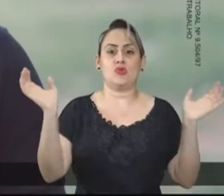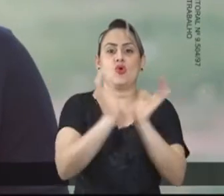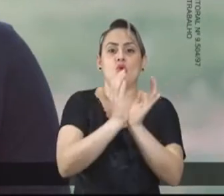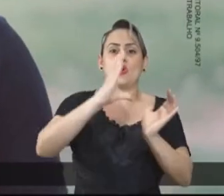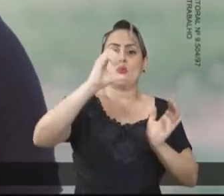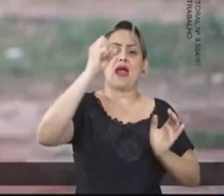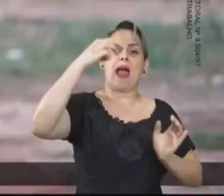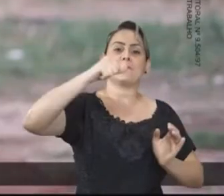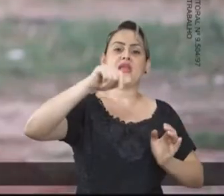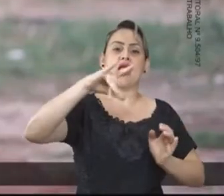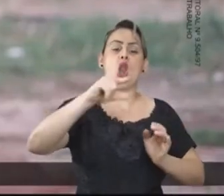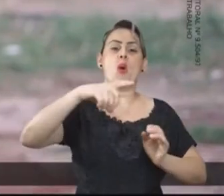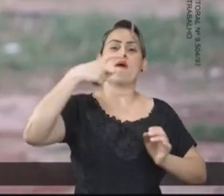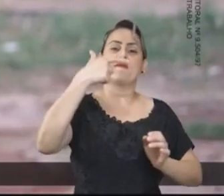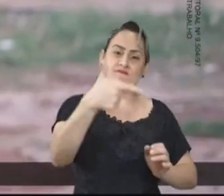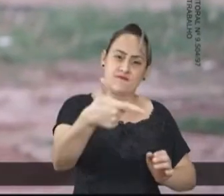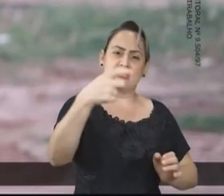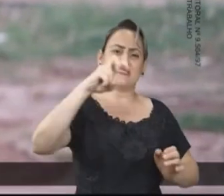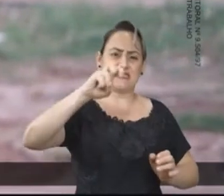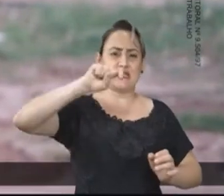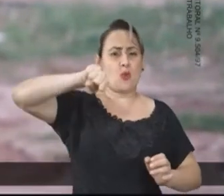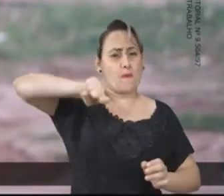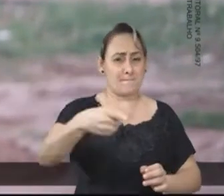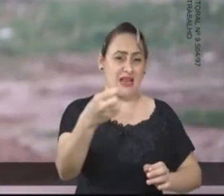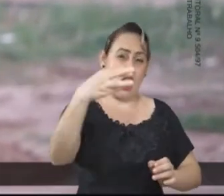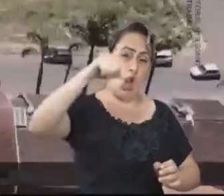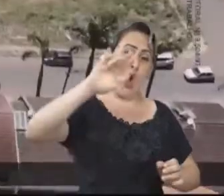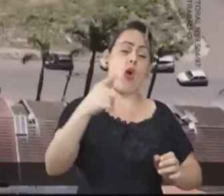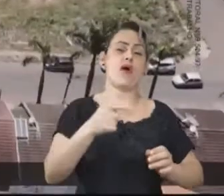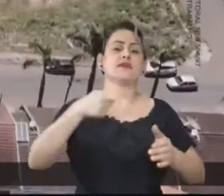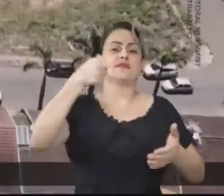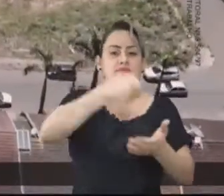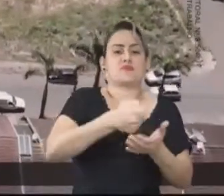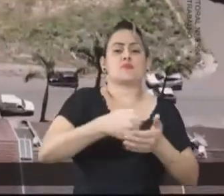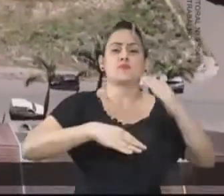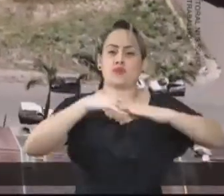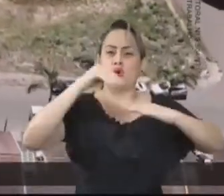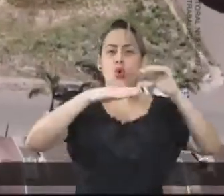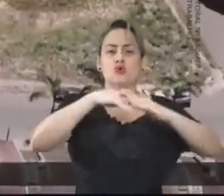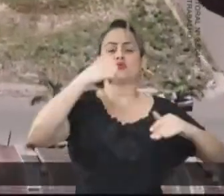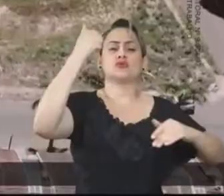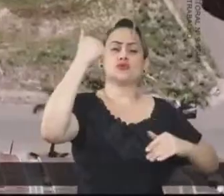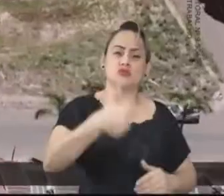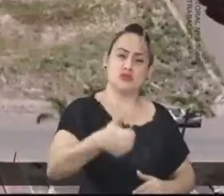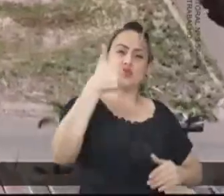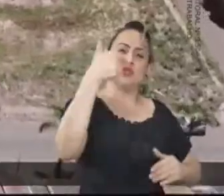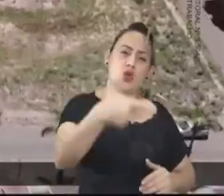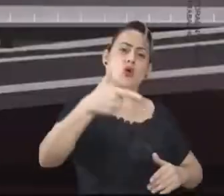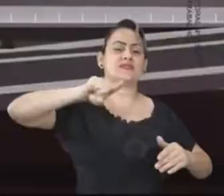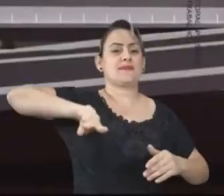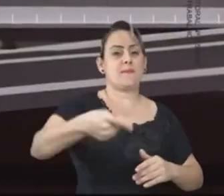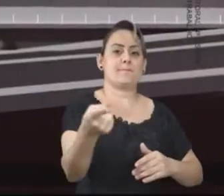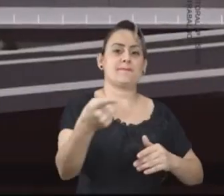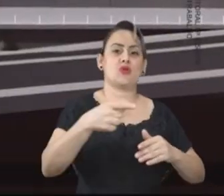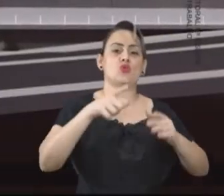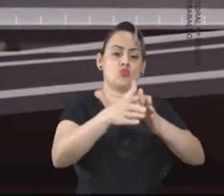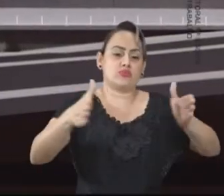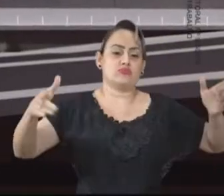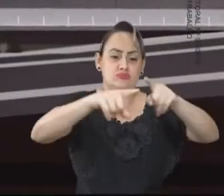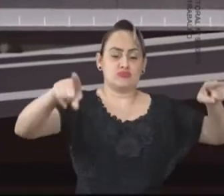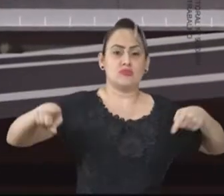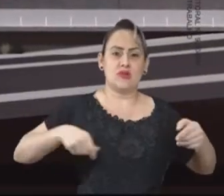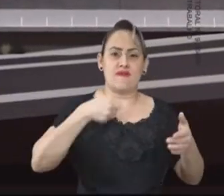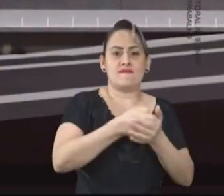do Grupo Camilo. Serão 25 milhões de reais em investimentos para a construção de 12 mil metros quadrados, que gerarão em torno